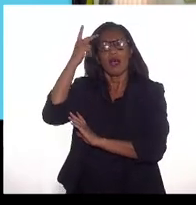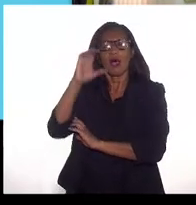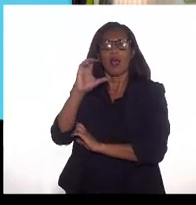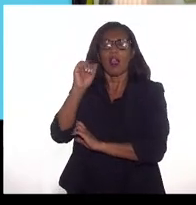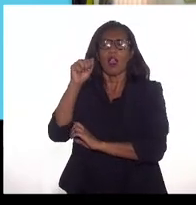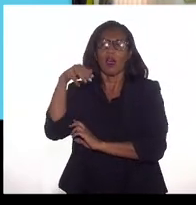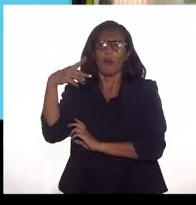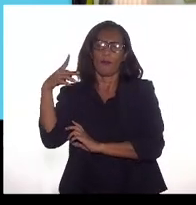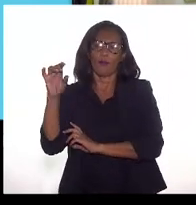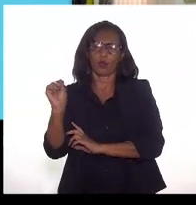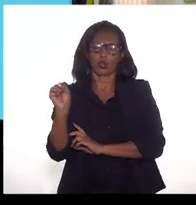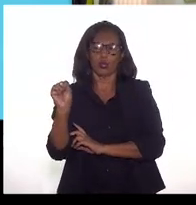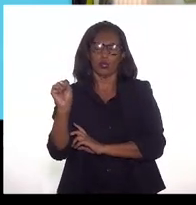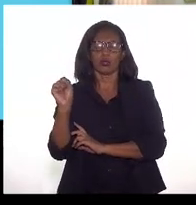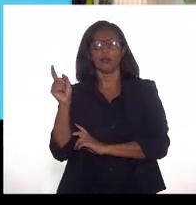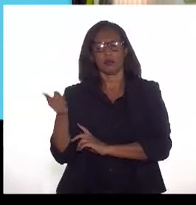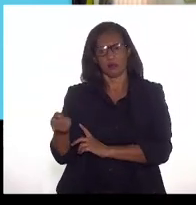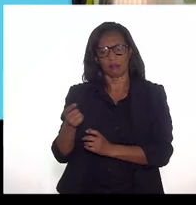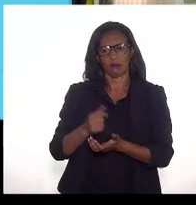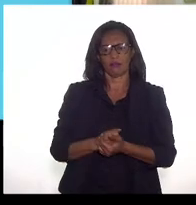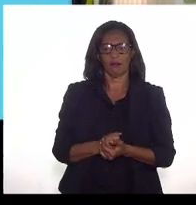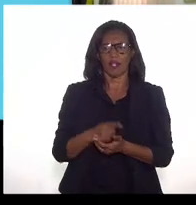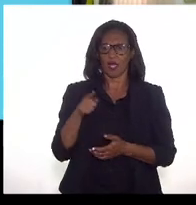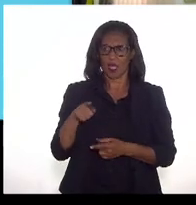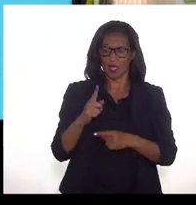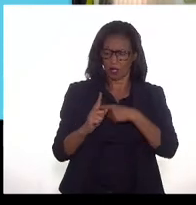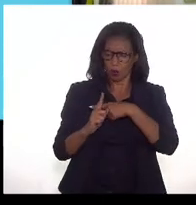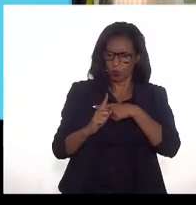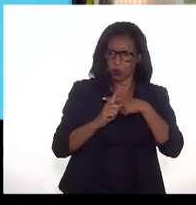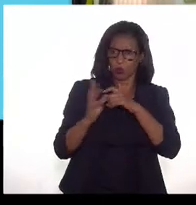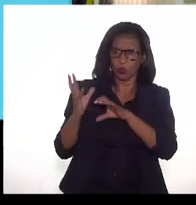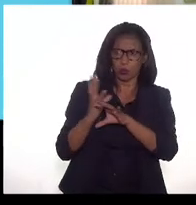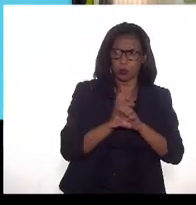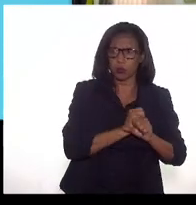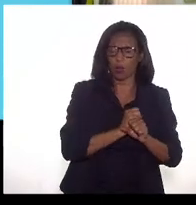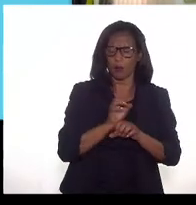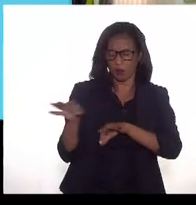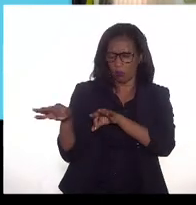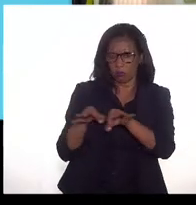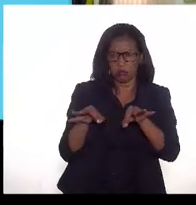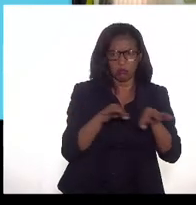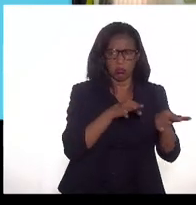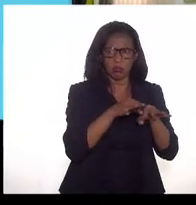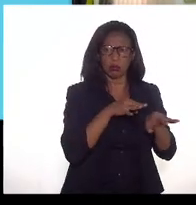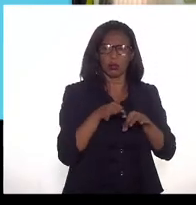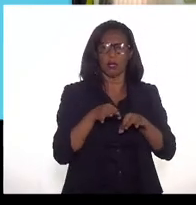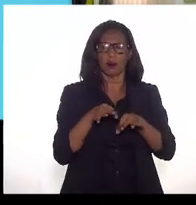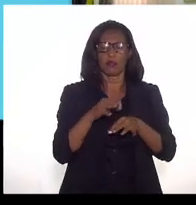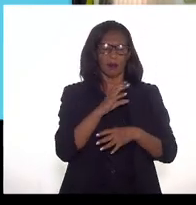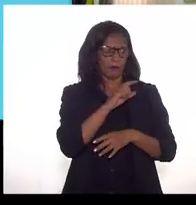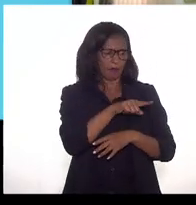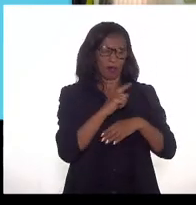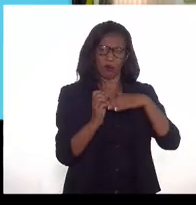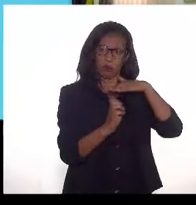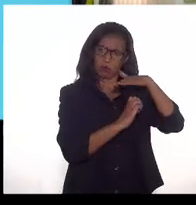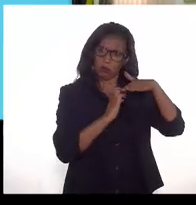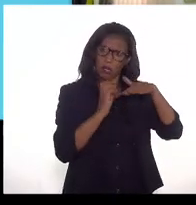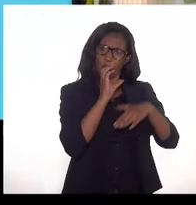Então, essas contas são feitas pelos concessionários